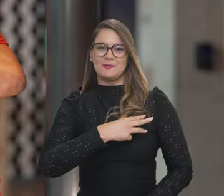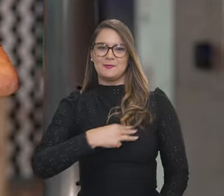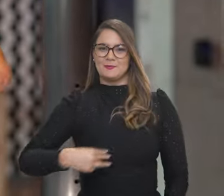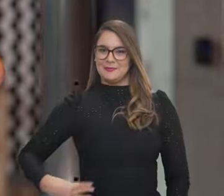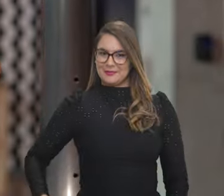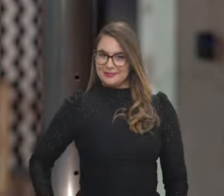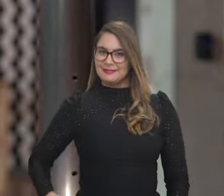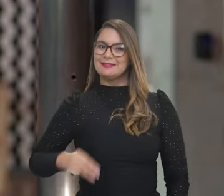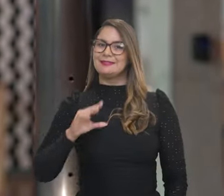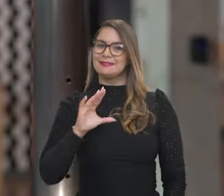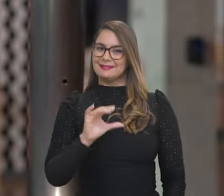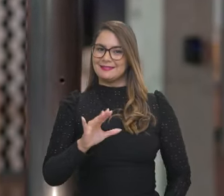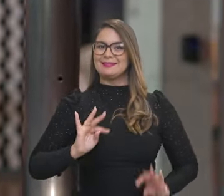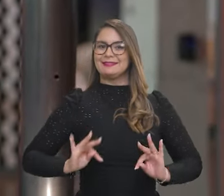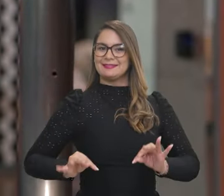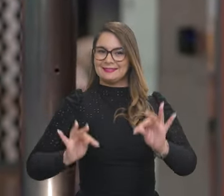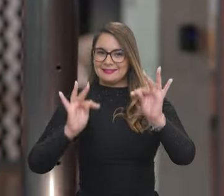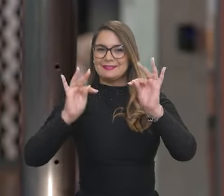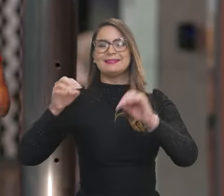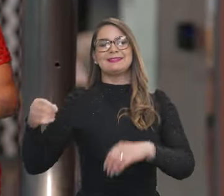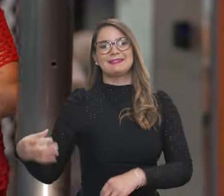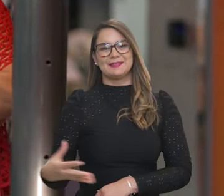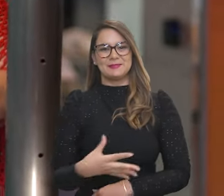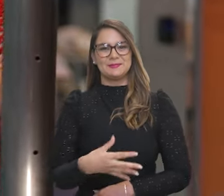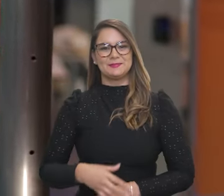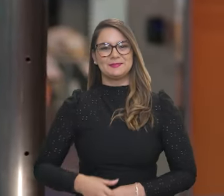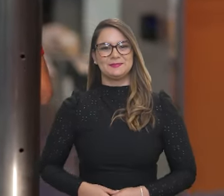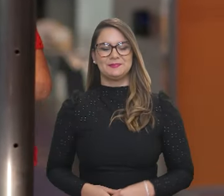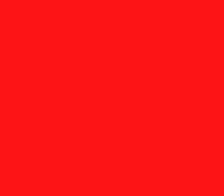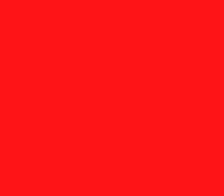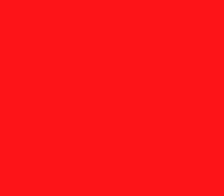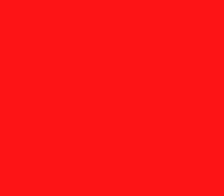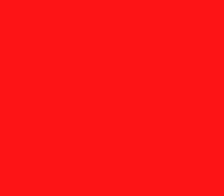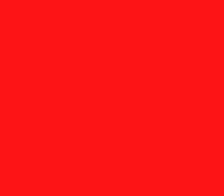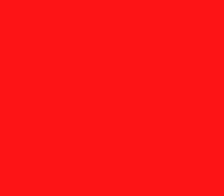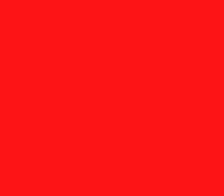o posto de ministra de Ciência, Tecnologia e Inovação.